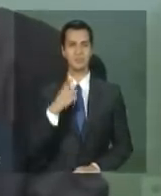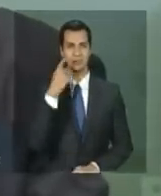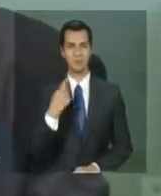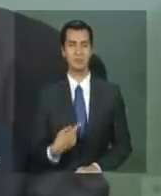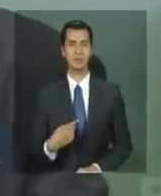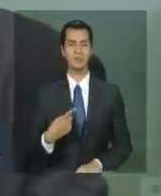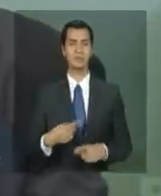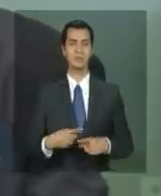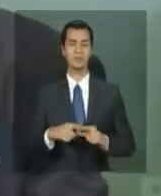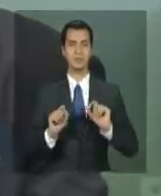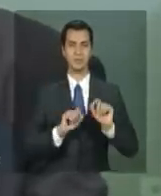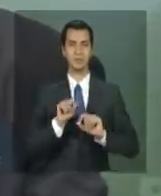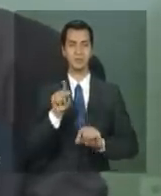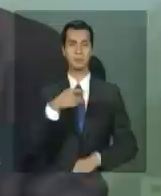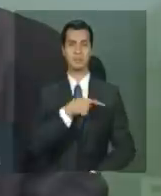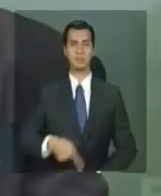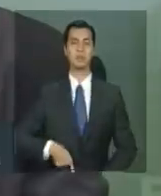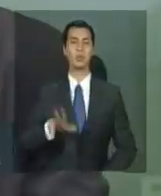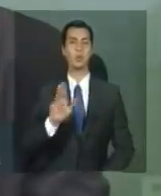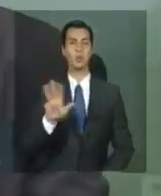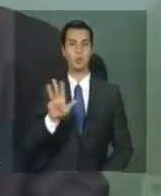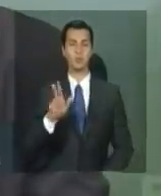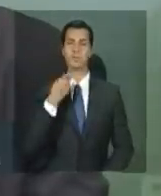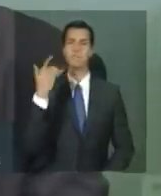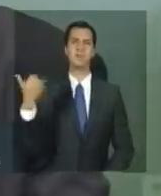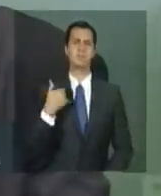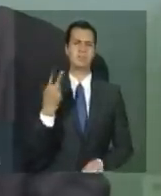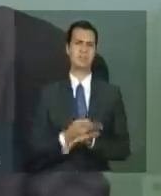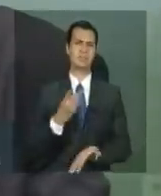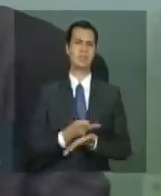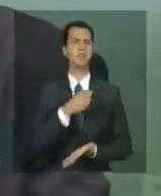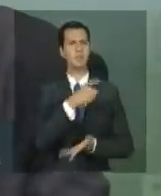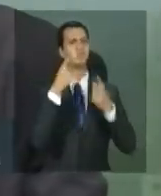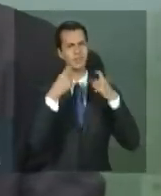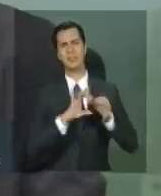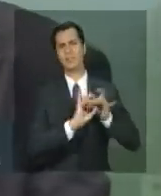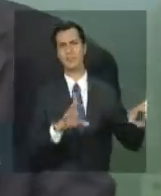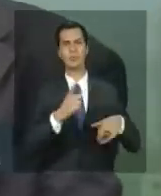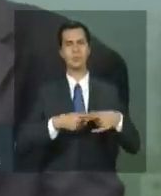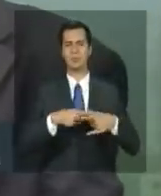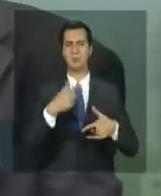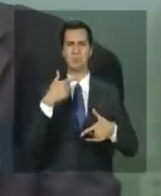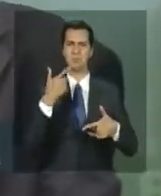chorar. Aliás, o presidente Lula sempre disse para mim, pode chorar que não faz mal nenhum.